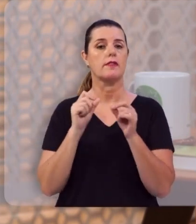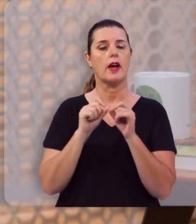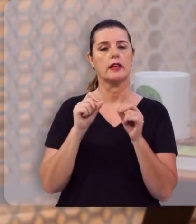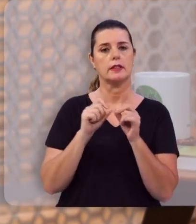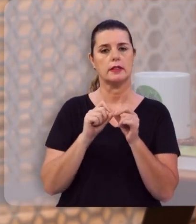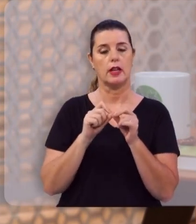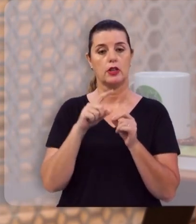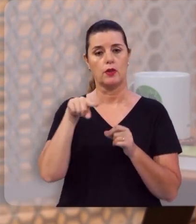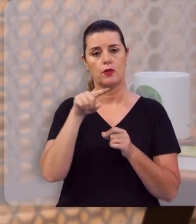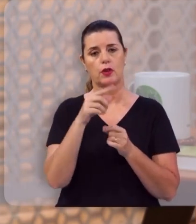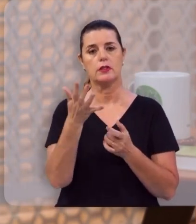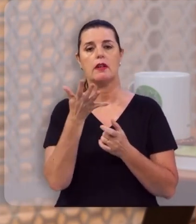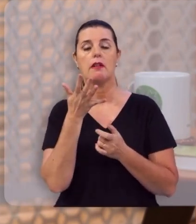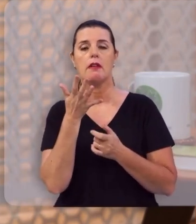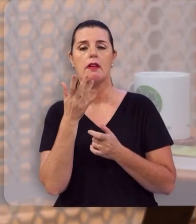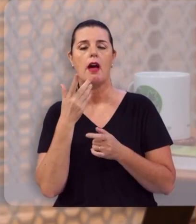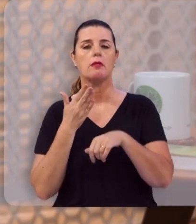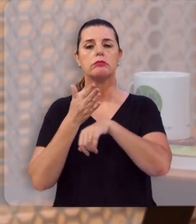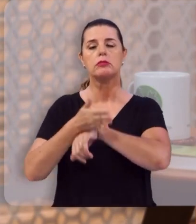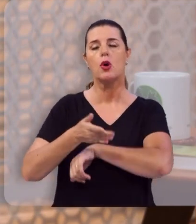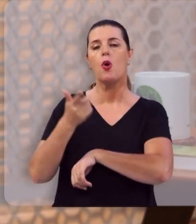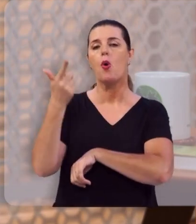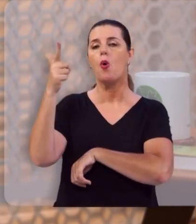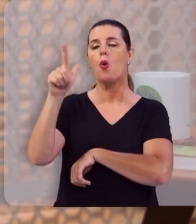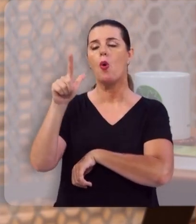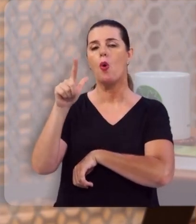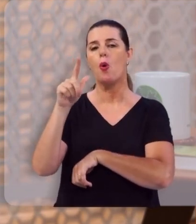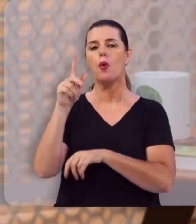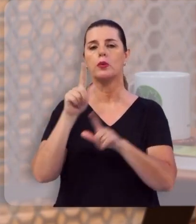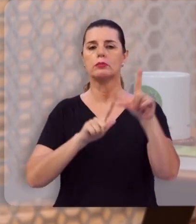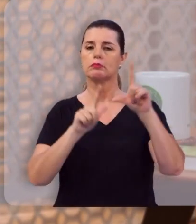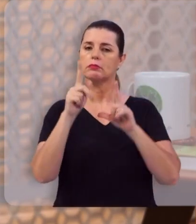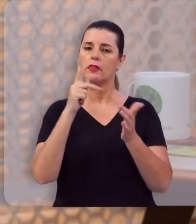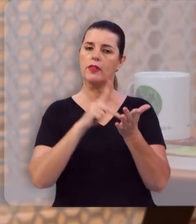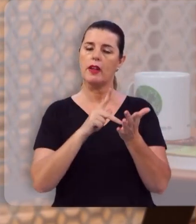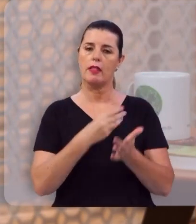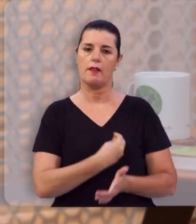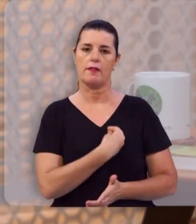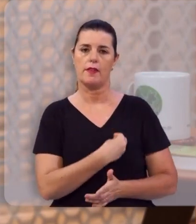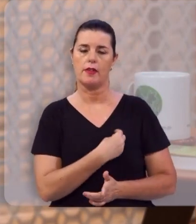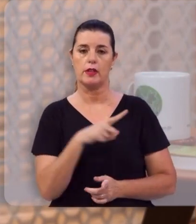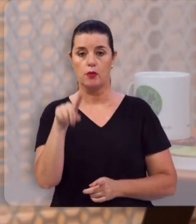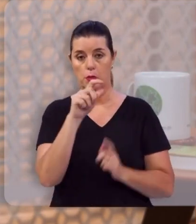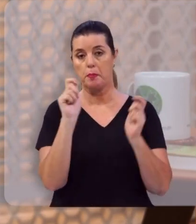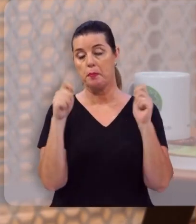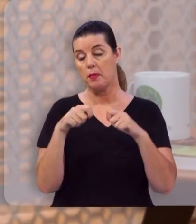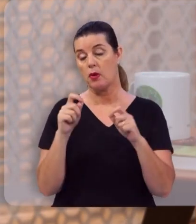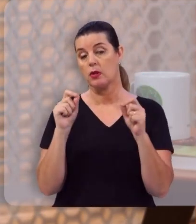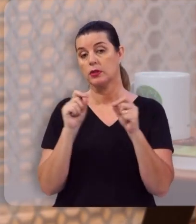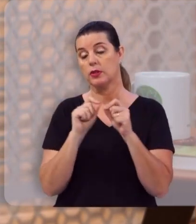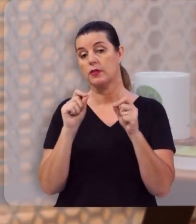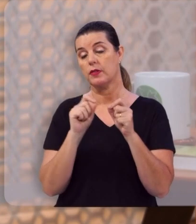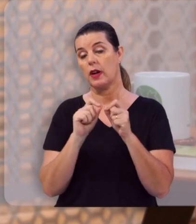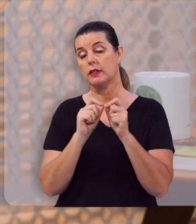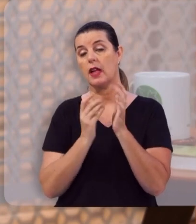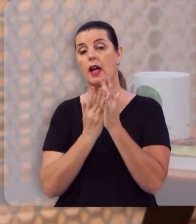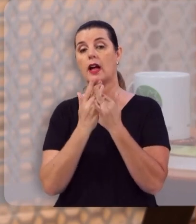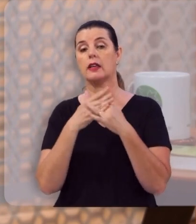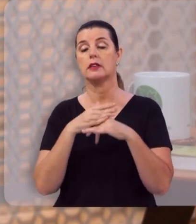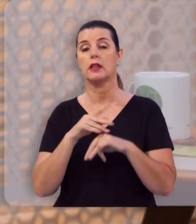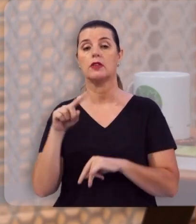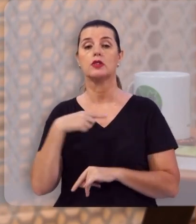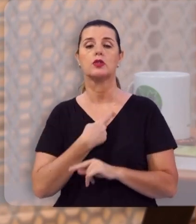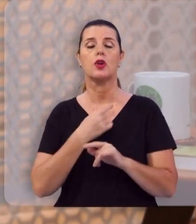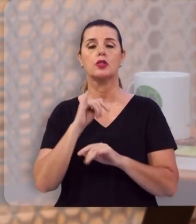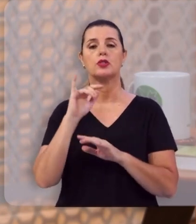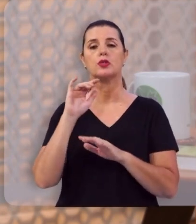estamos fazendo. Se você quiser ter acesso a outros programas Verdade e Vida, você pode fazer isso também por